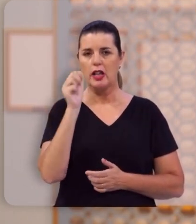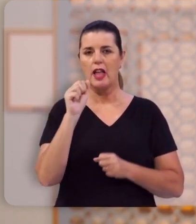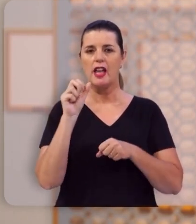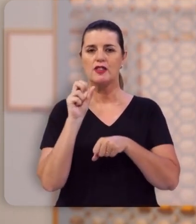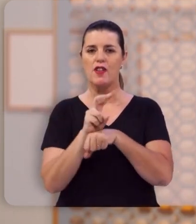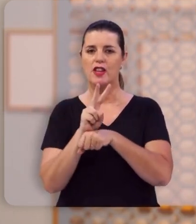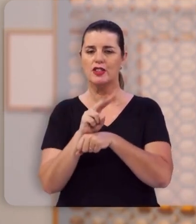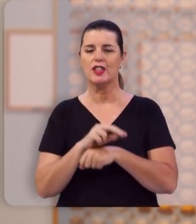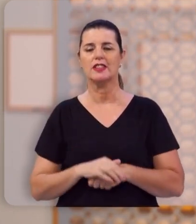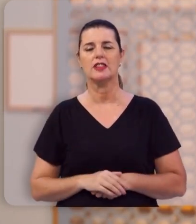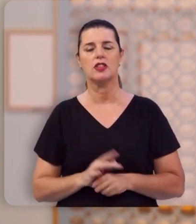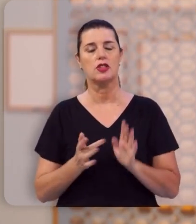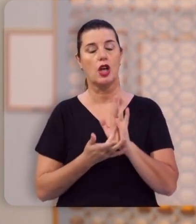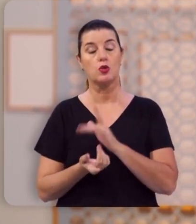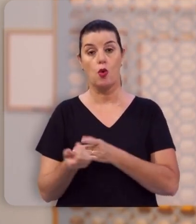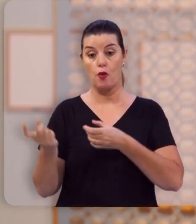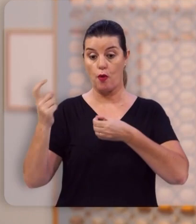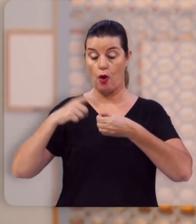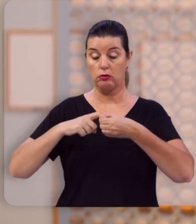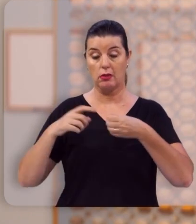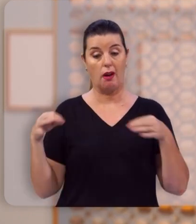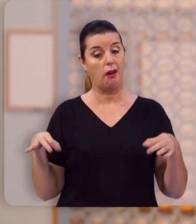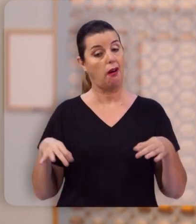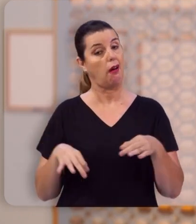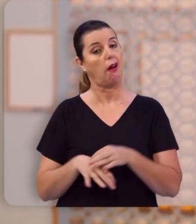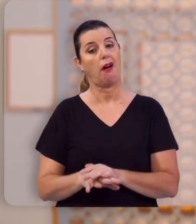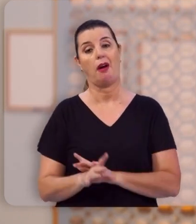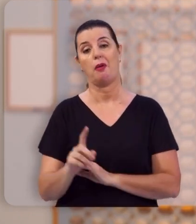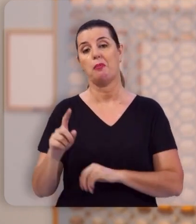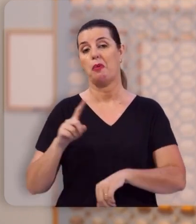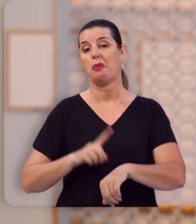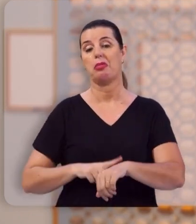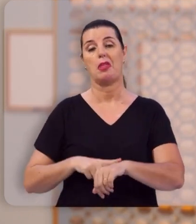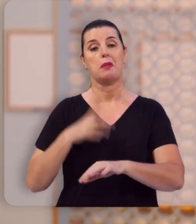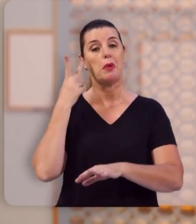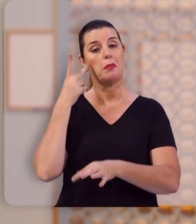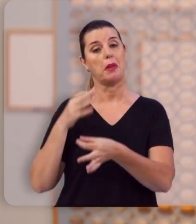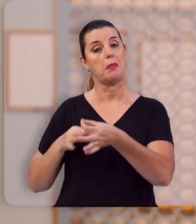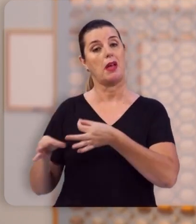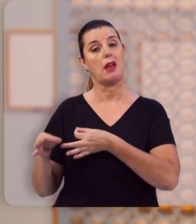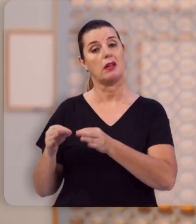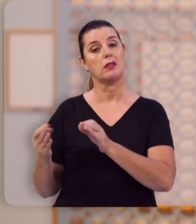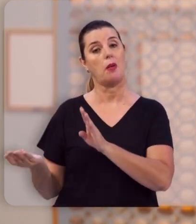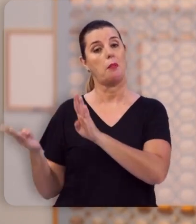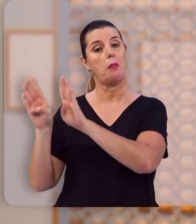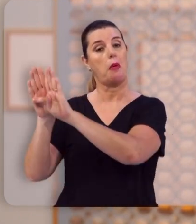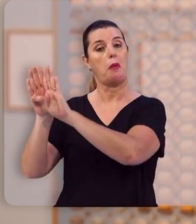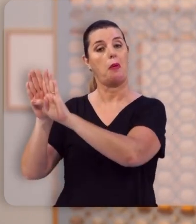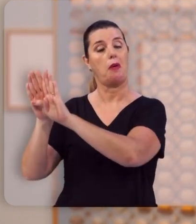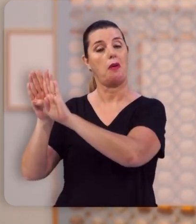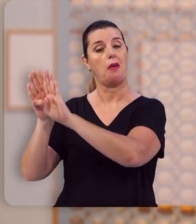voltou, acabou. Há chance de se preparar. A porta é fechada.